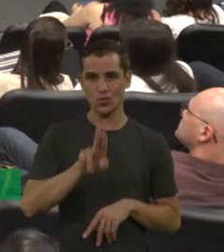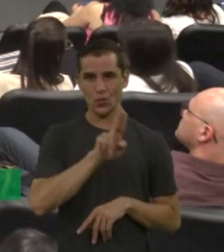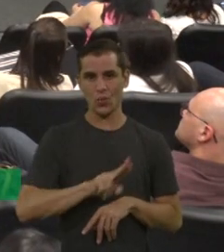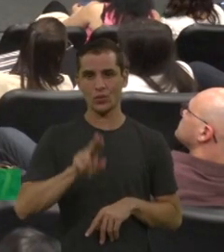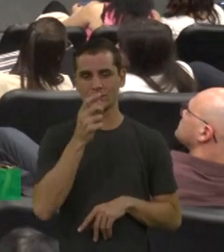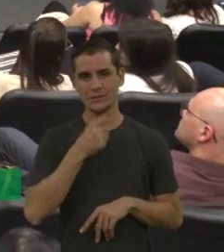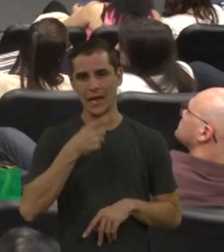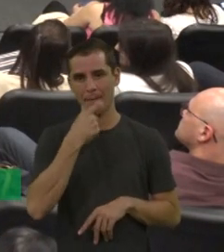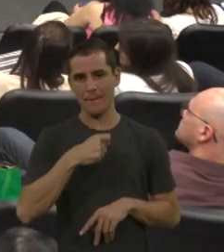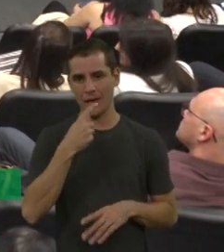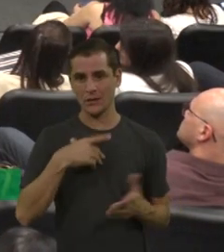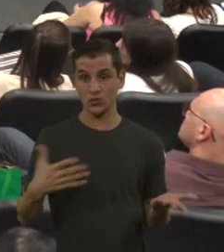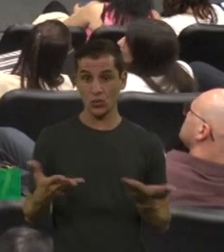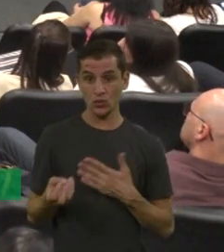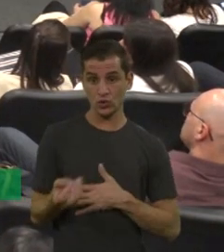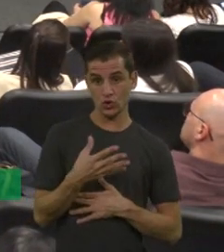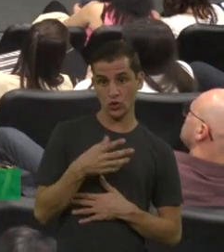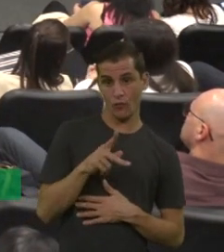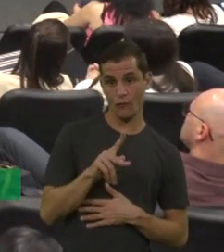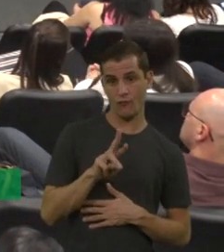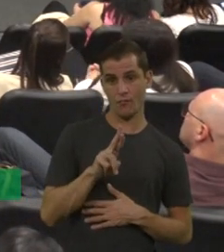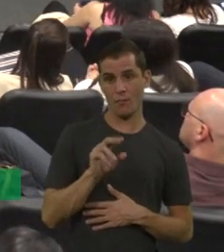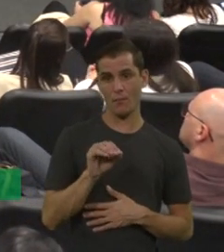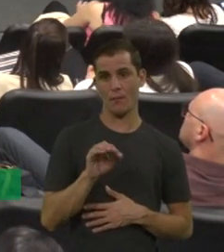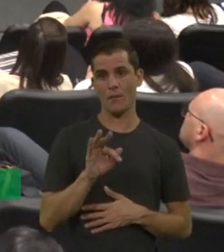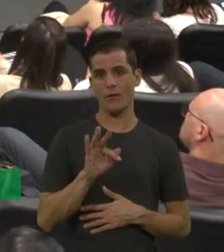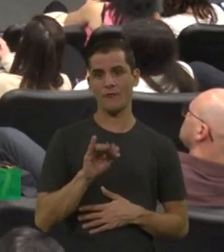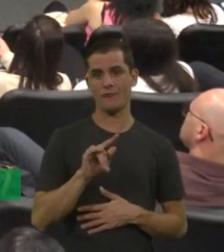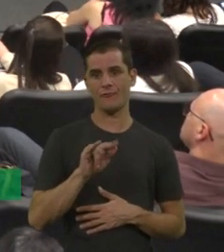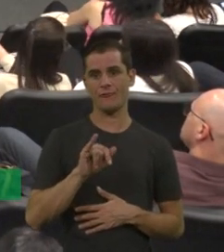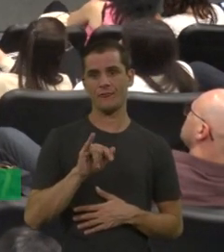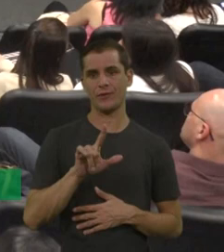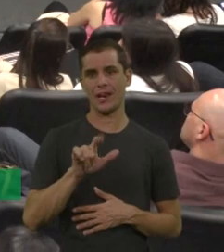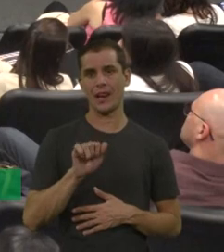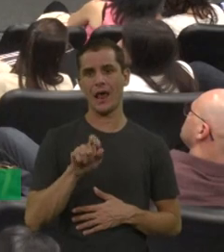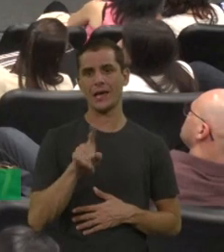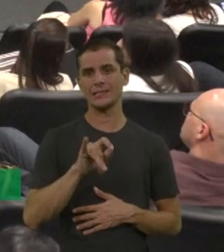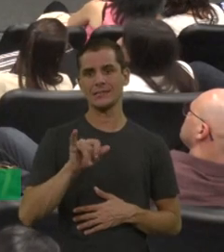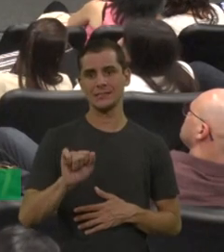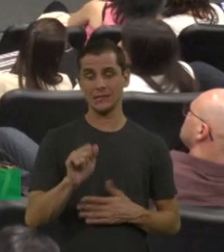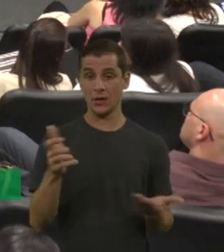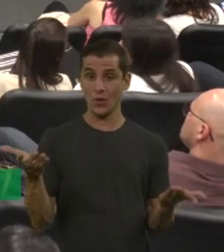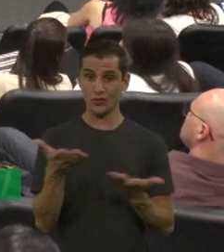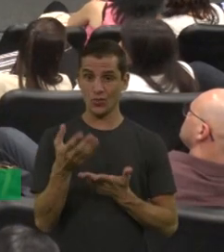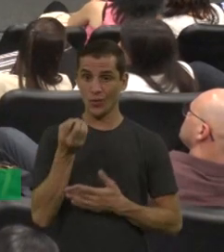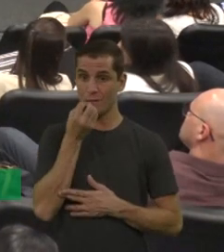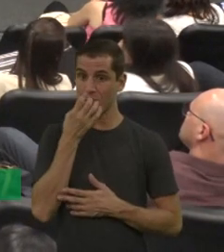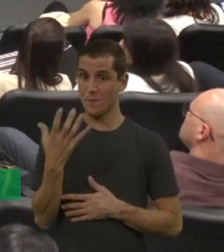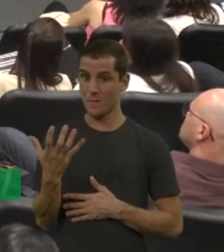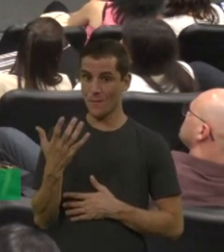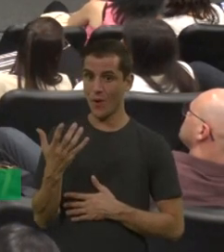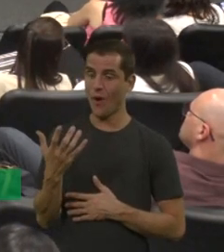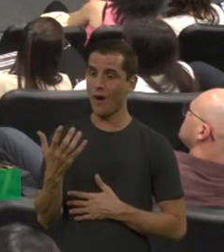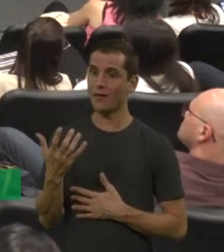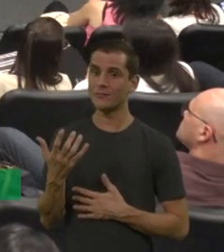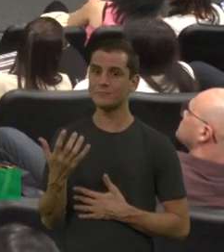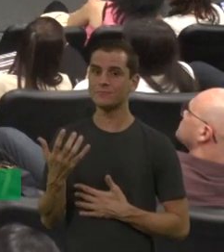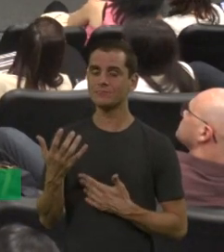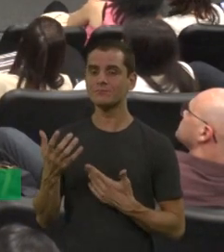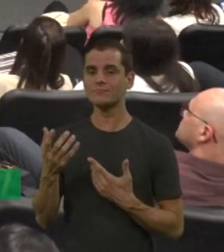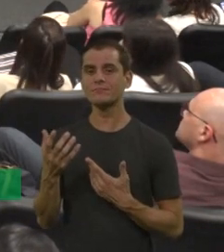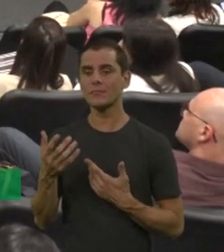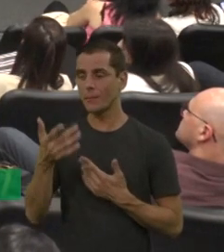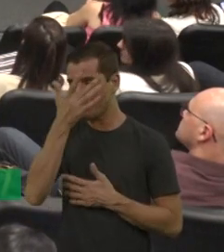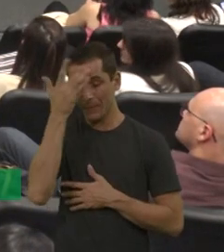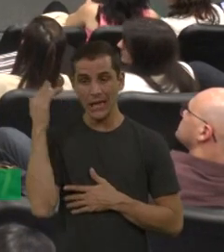nesse grupo etário, porque eles desistem muito. E, hoje em dia, felizmente, a sobrevida